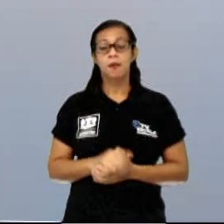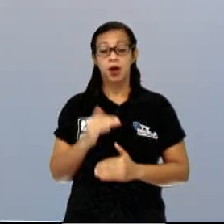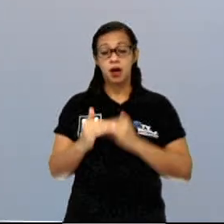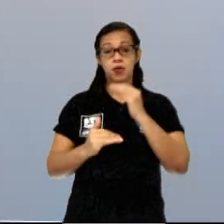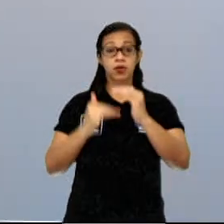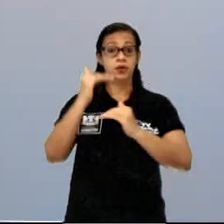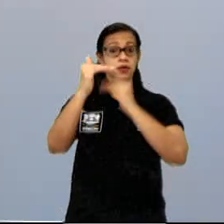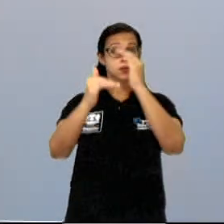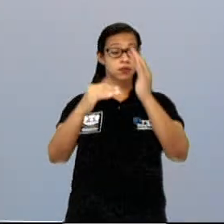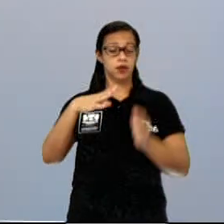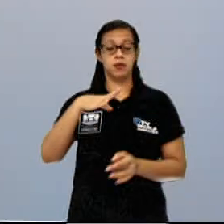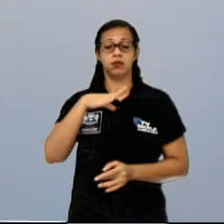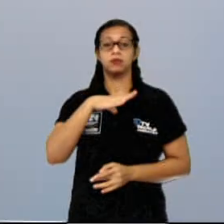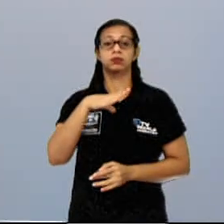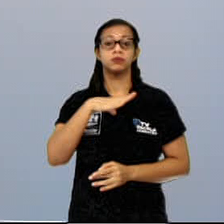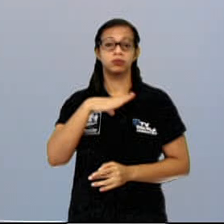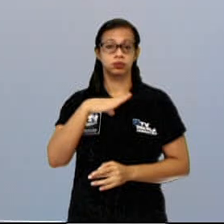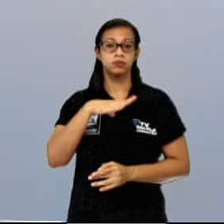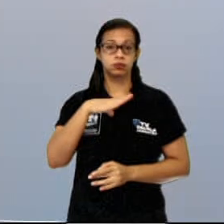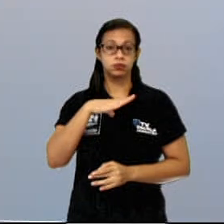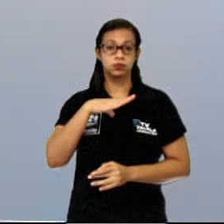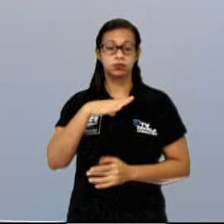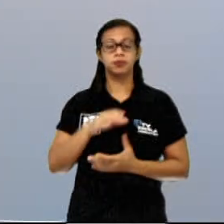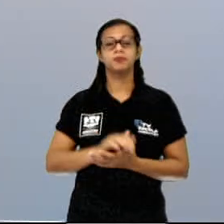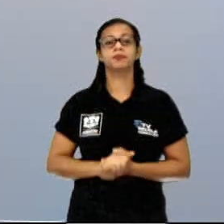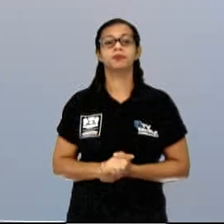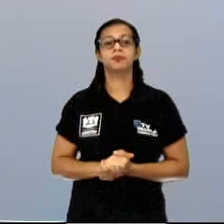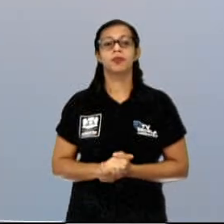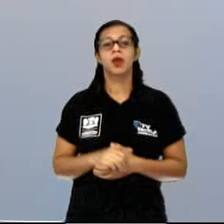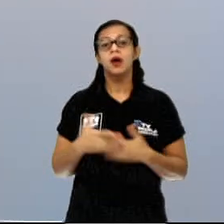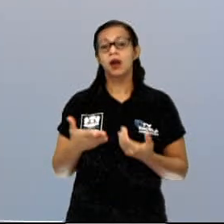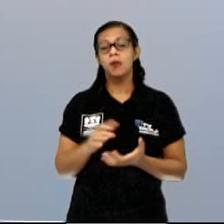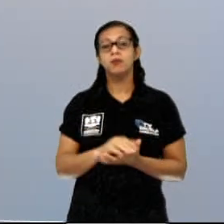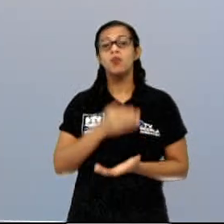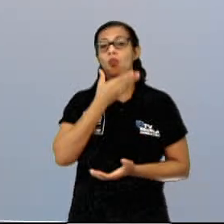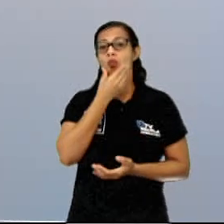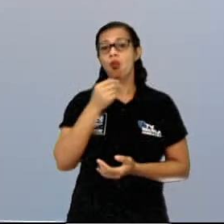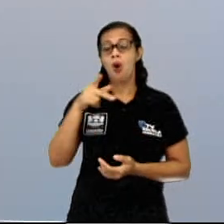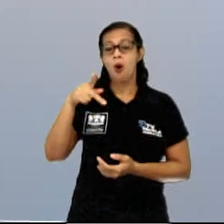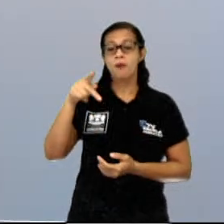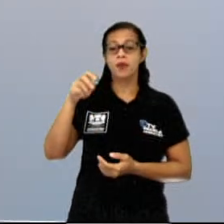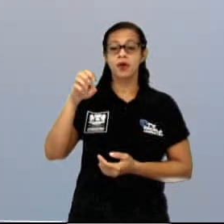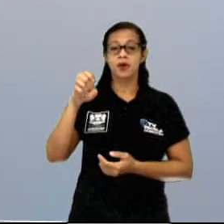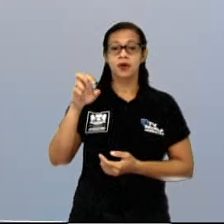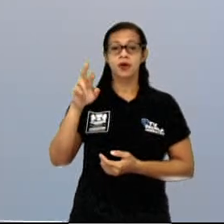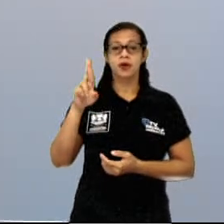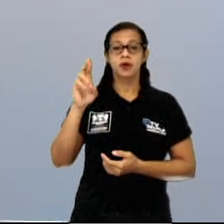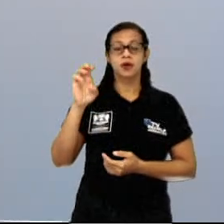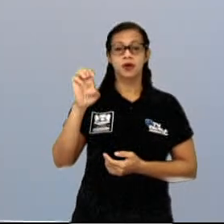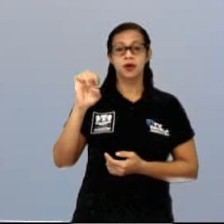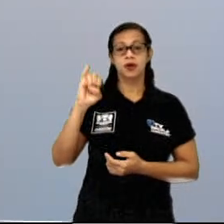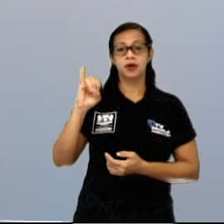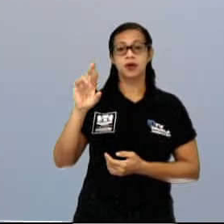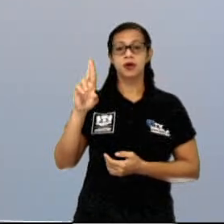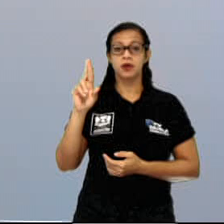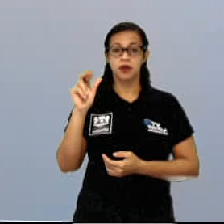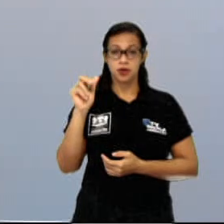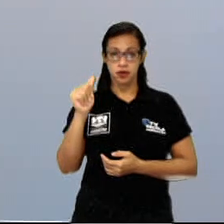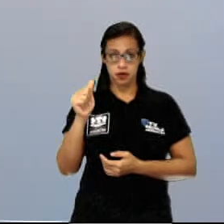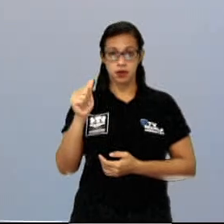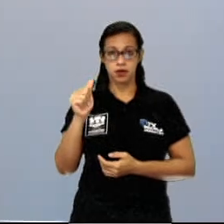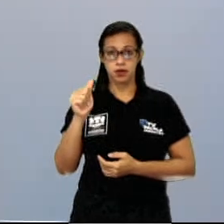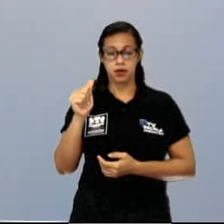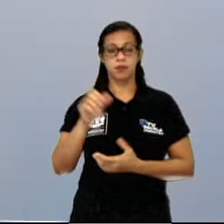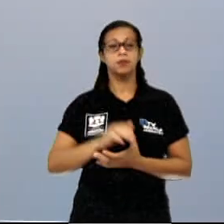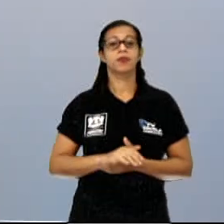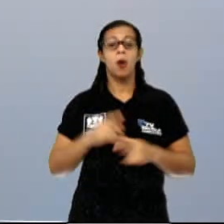decisões tomadas por Pereira Passos foi proibir o comércio de carne e leite ao ar livre, nas calçadas.